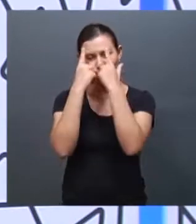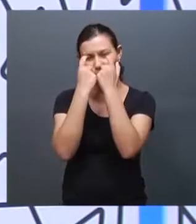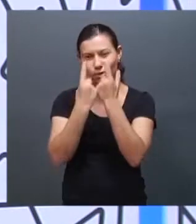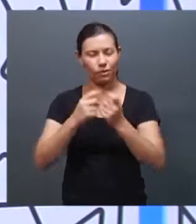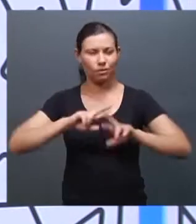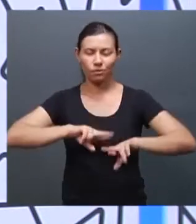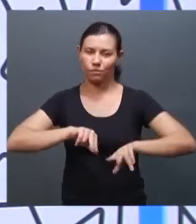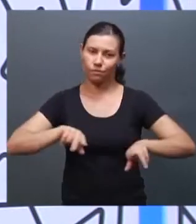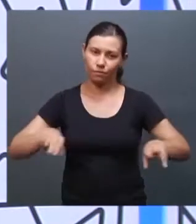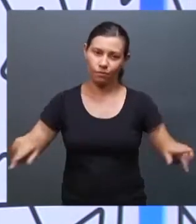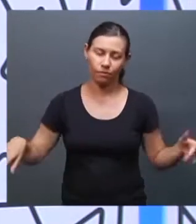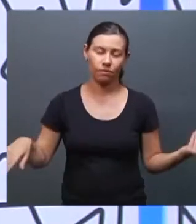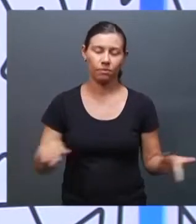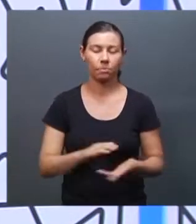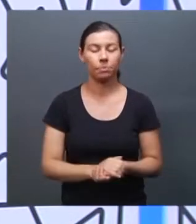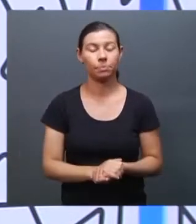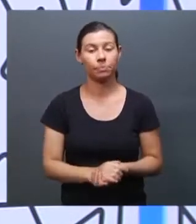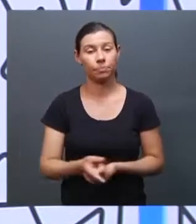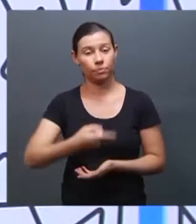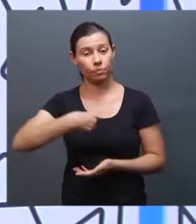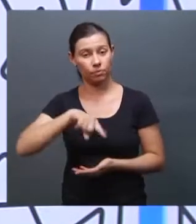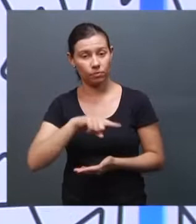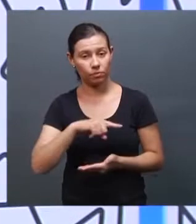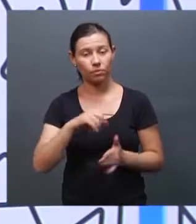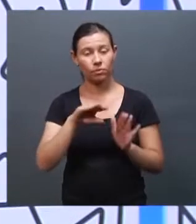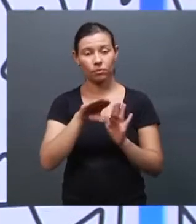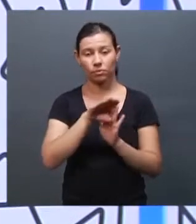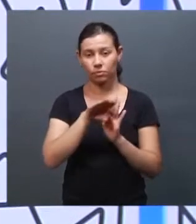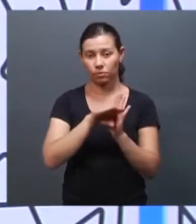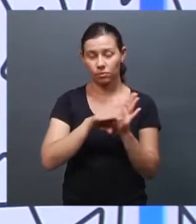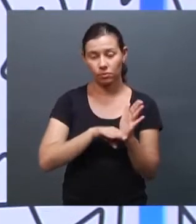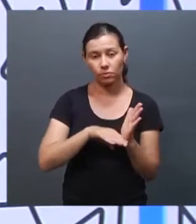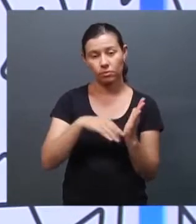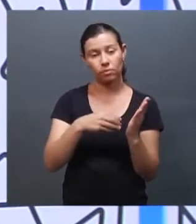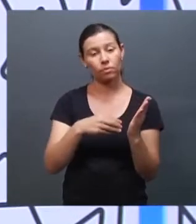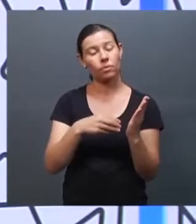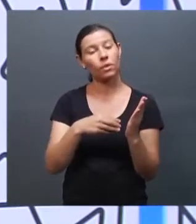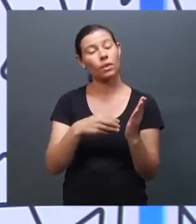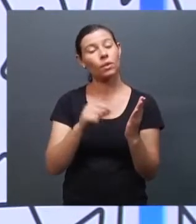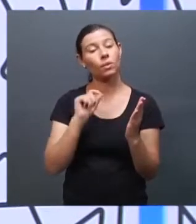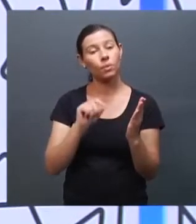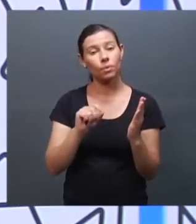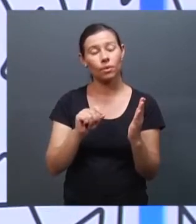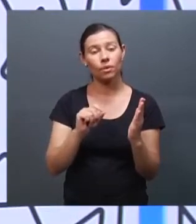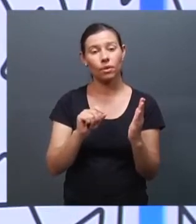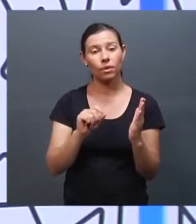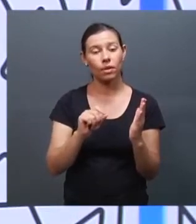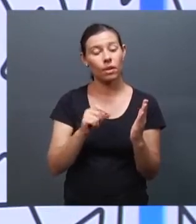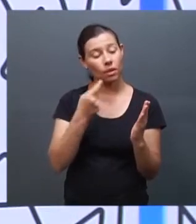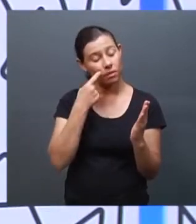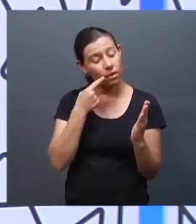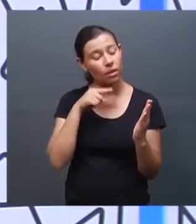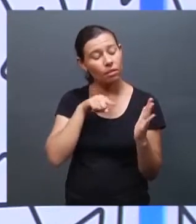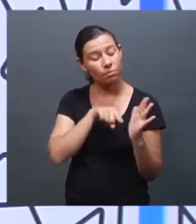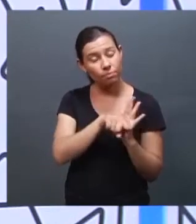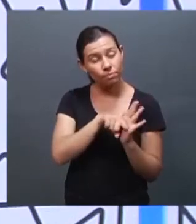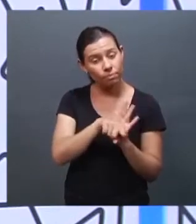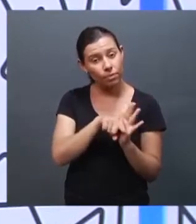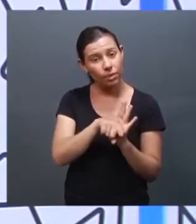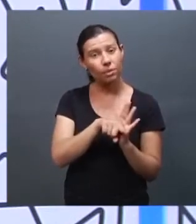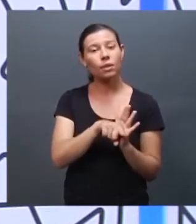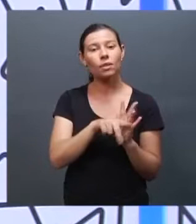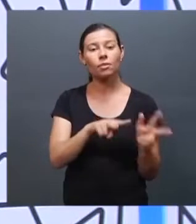assim, hoje nós já temos, na ficha de notificação compulsória da violência, um campo para identificar a